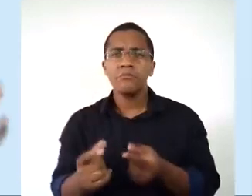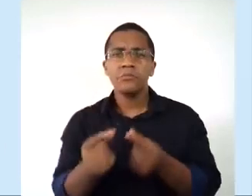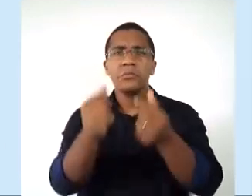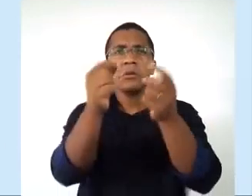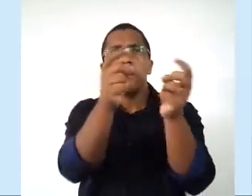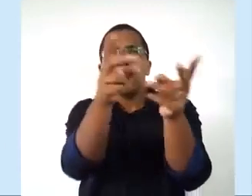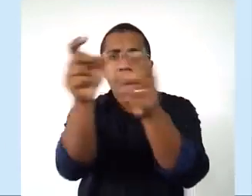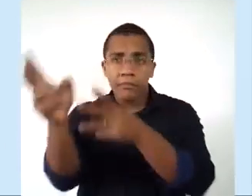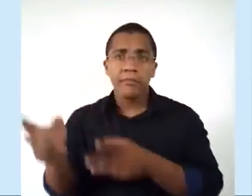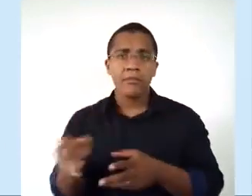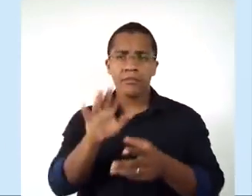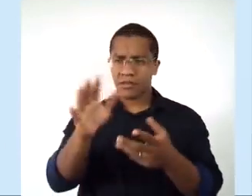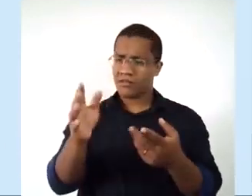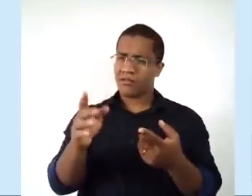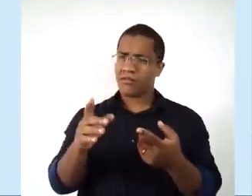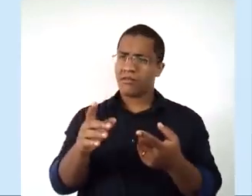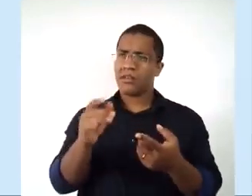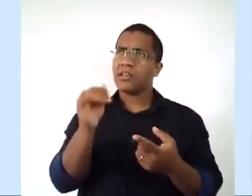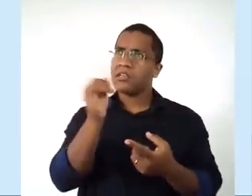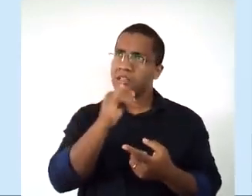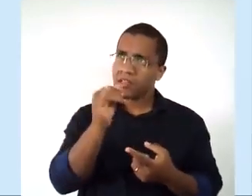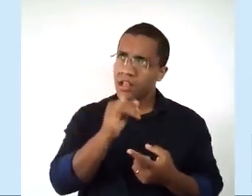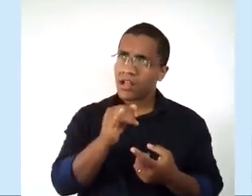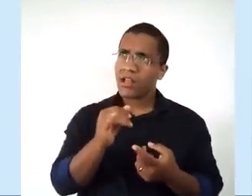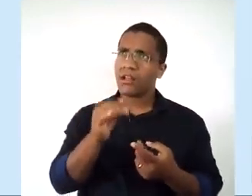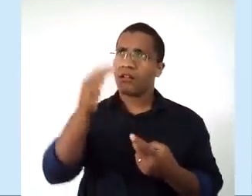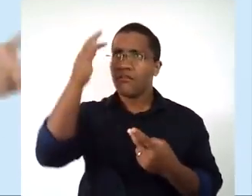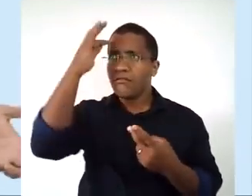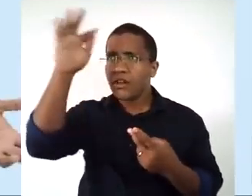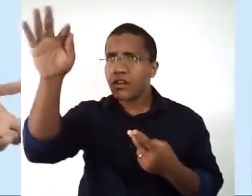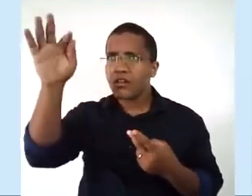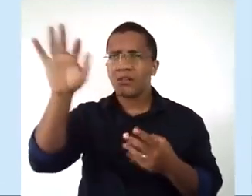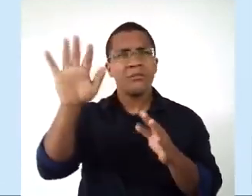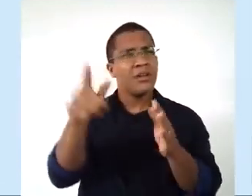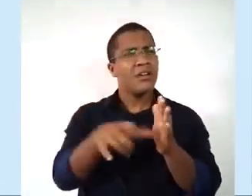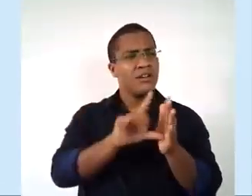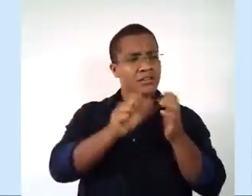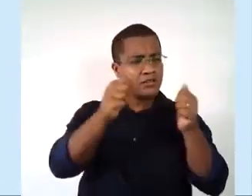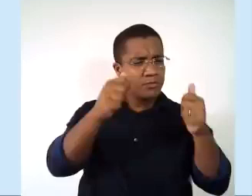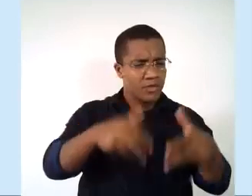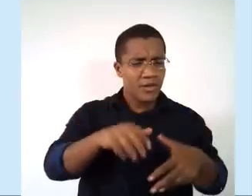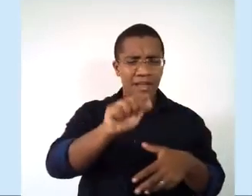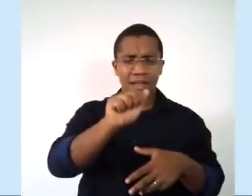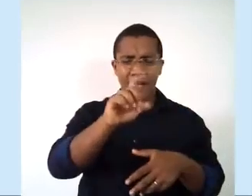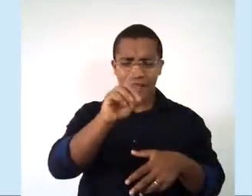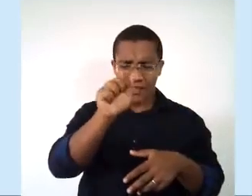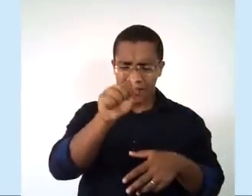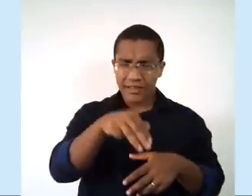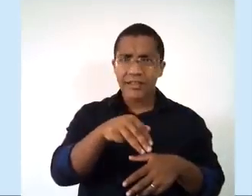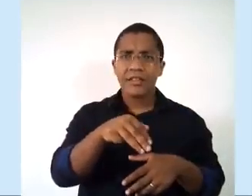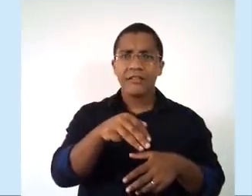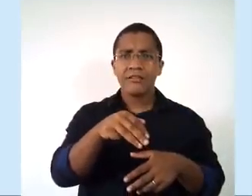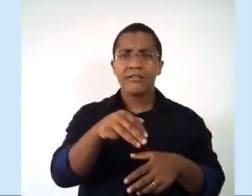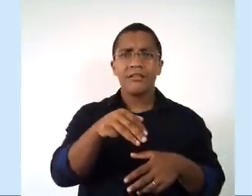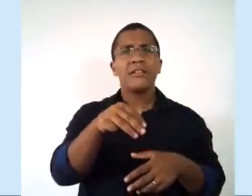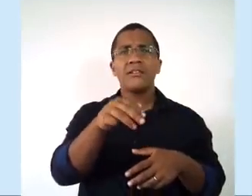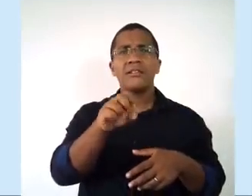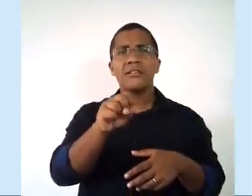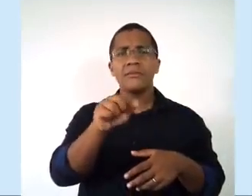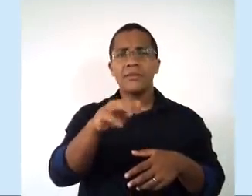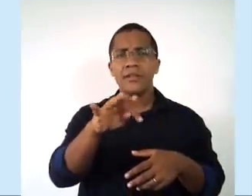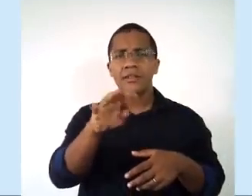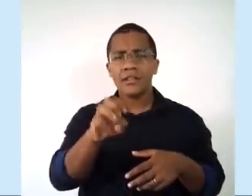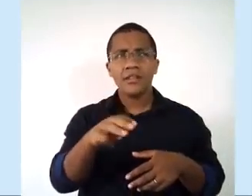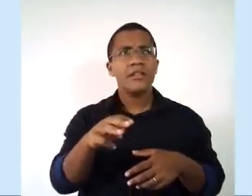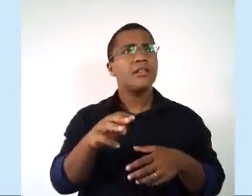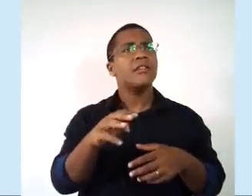o é que tem importância Itália e França nesse processo? Você falou de Adam Smith na Inglaterra. Itália e França, elas dominavam o mar Mediterrâneo.